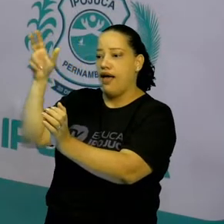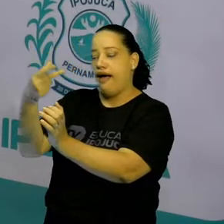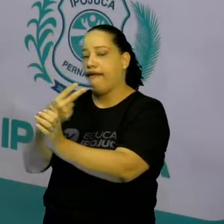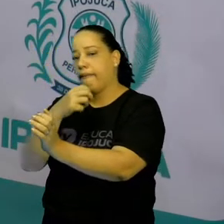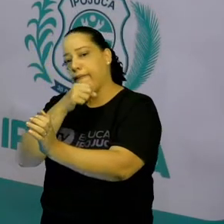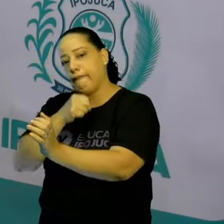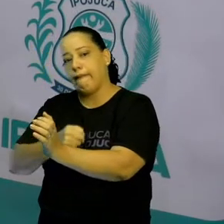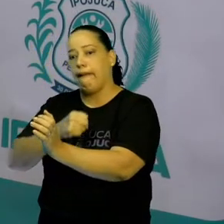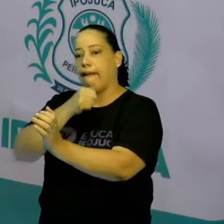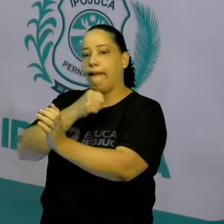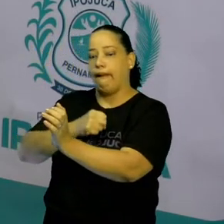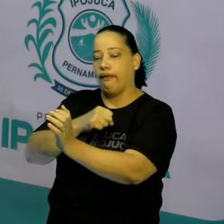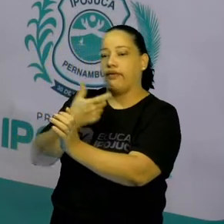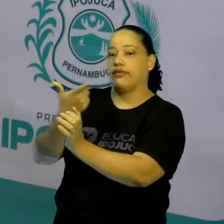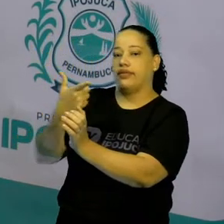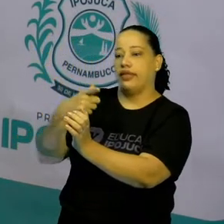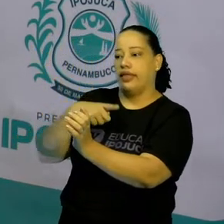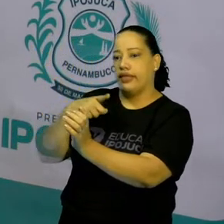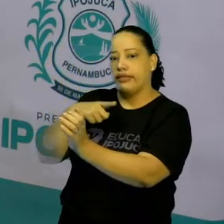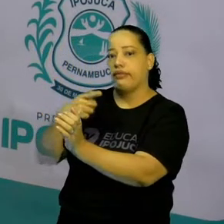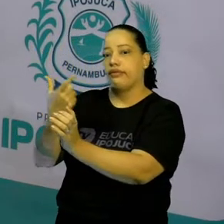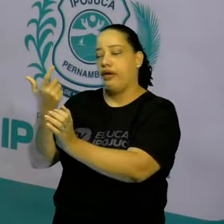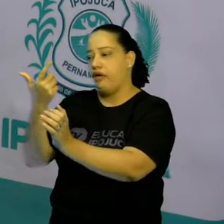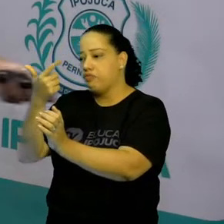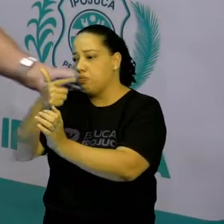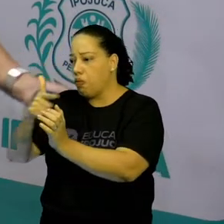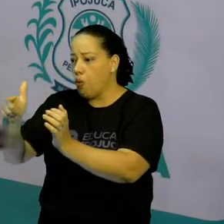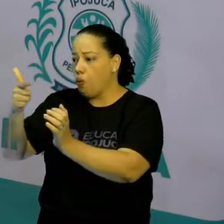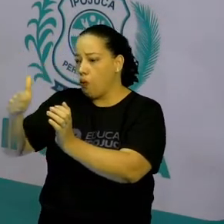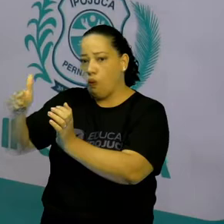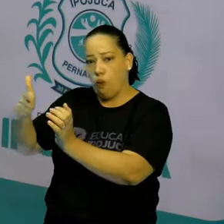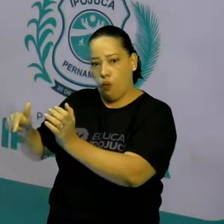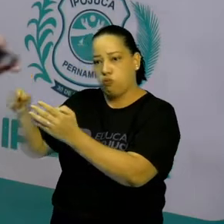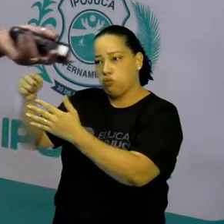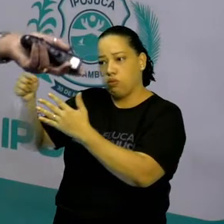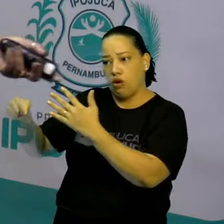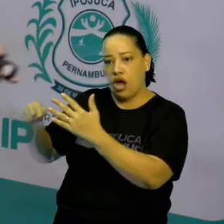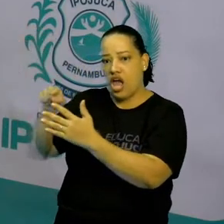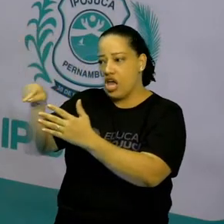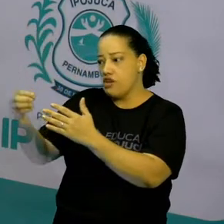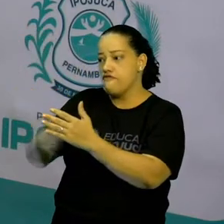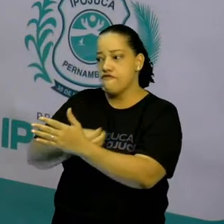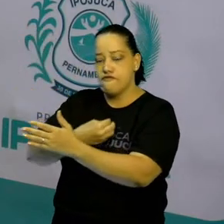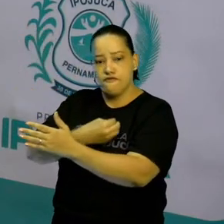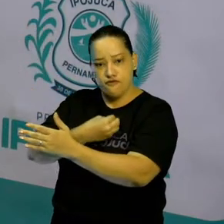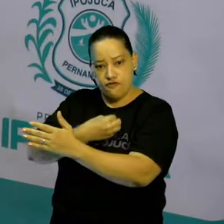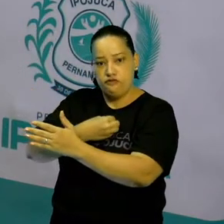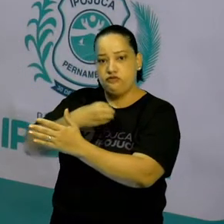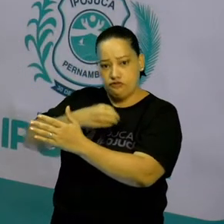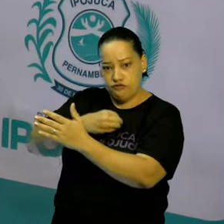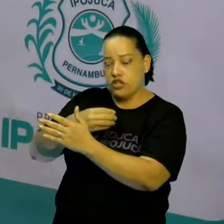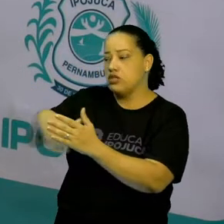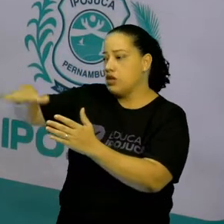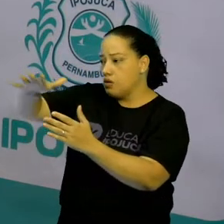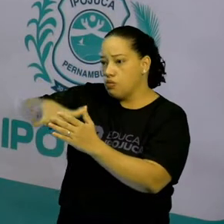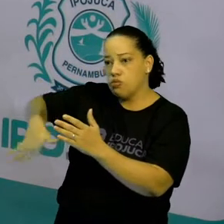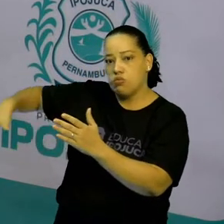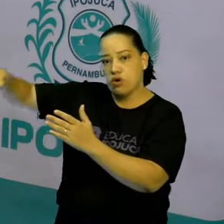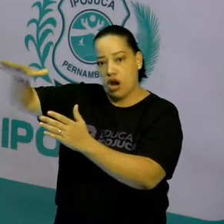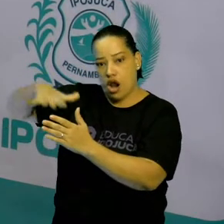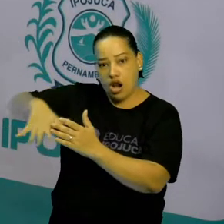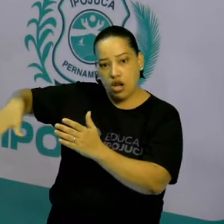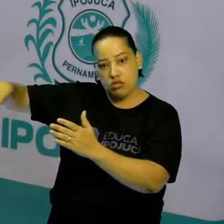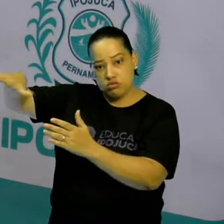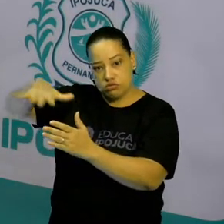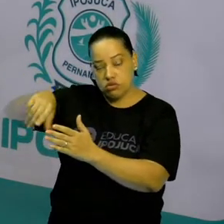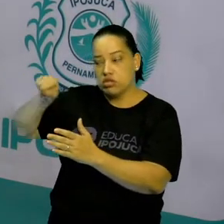cabra. Ou seja, eu tenho outros animais de outras espécies. Só que todos estão vivendo ali, bem no mesmo lugar. Então,